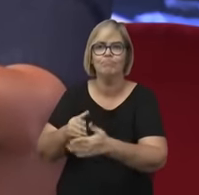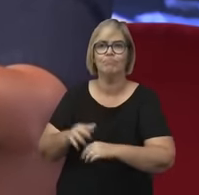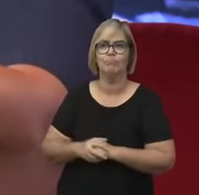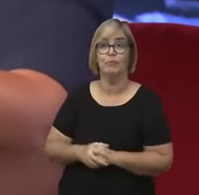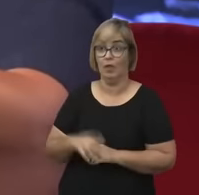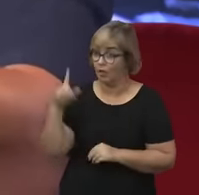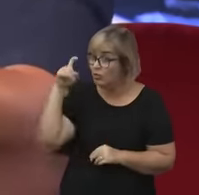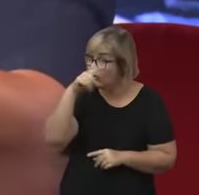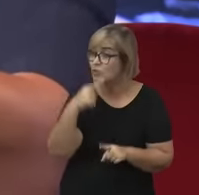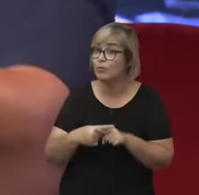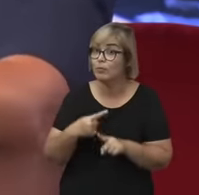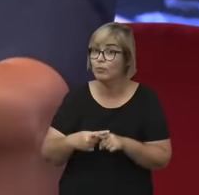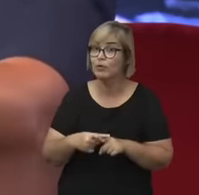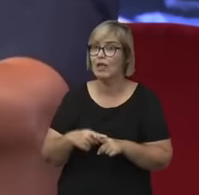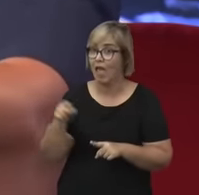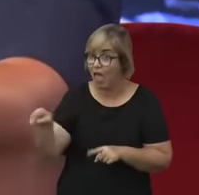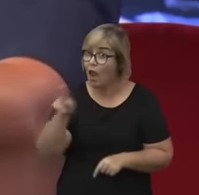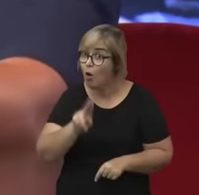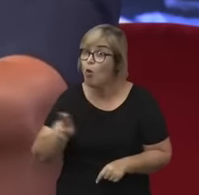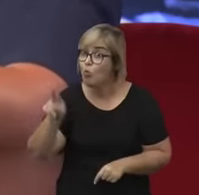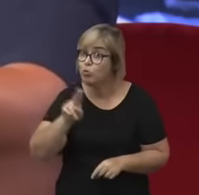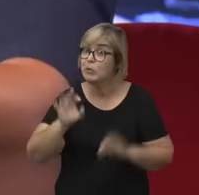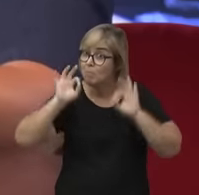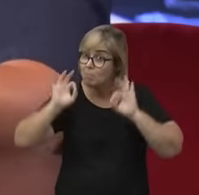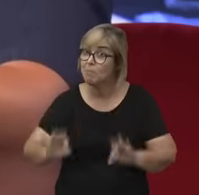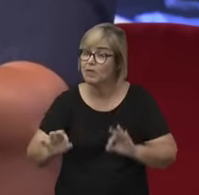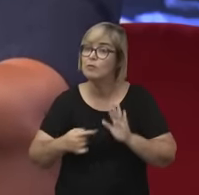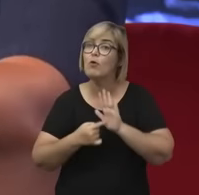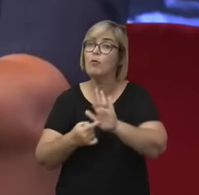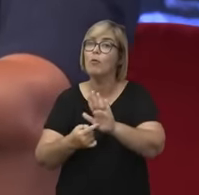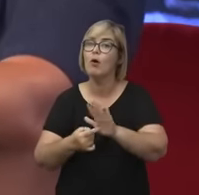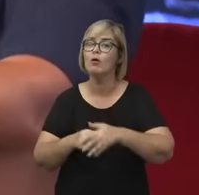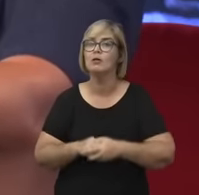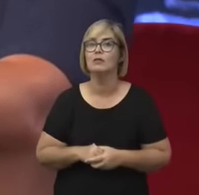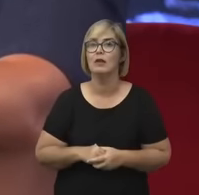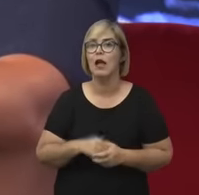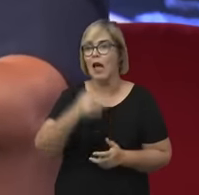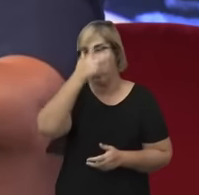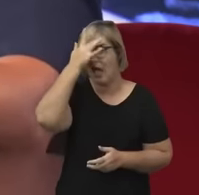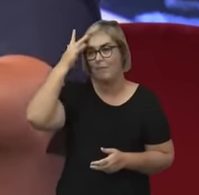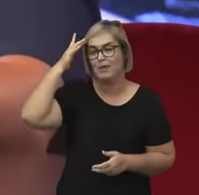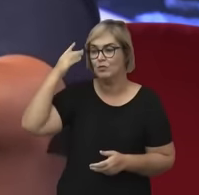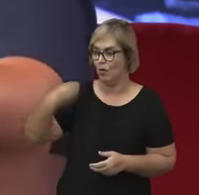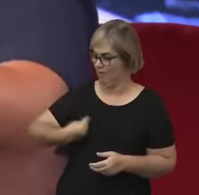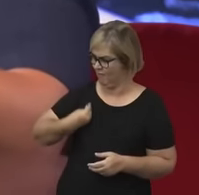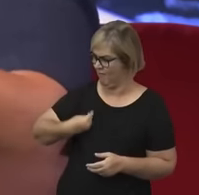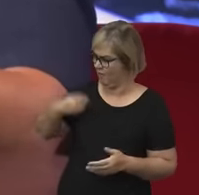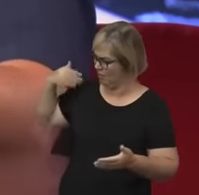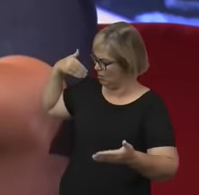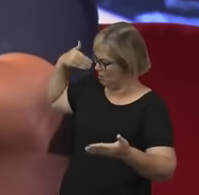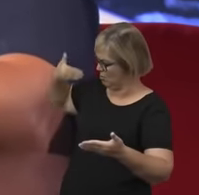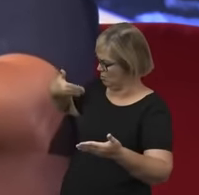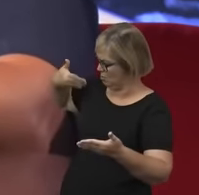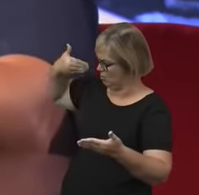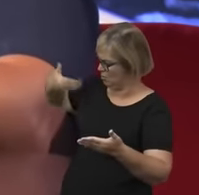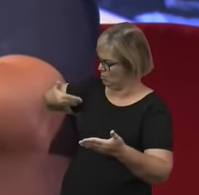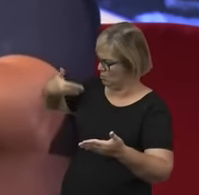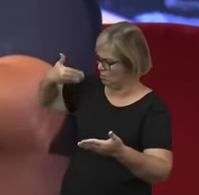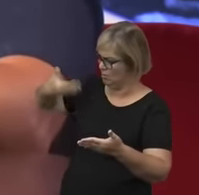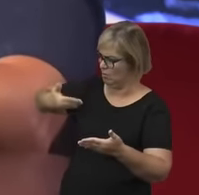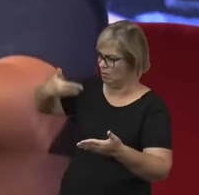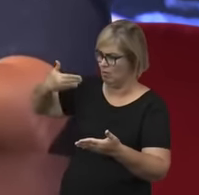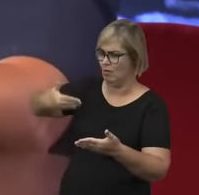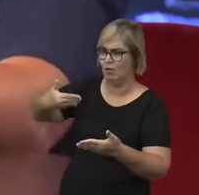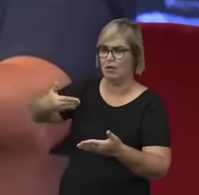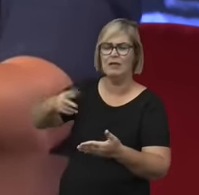pessoa que passou, e ela usa exatamente essa analogia, para alguém que passou, a vida toda, acreditando no sistema geocêntrico do Ptolomeu,